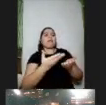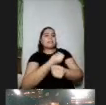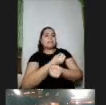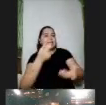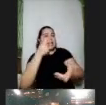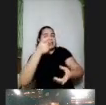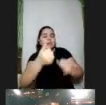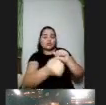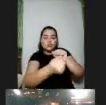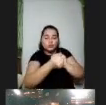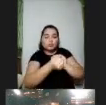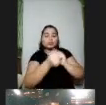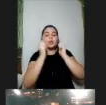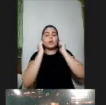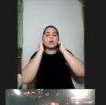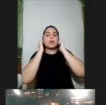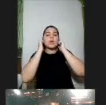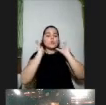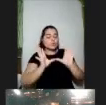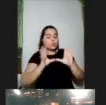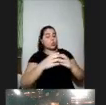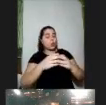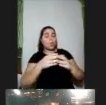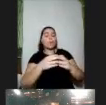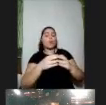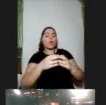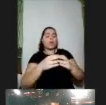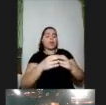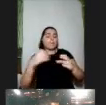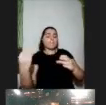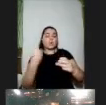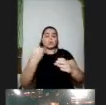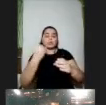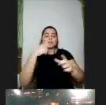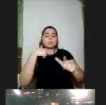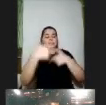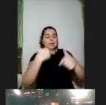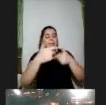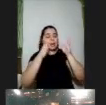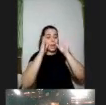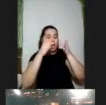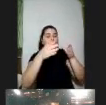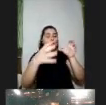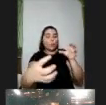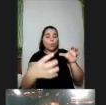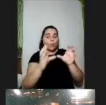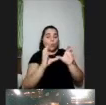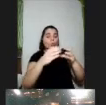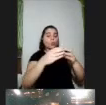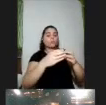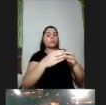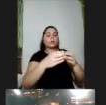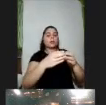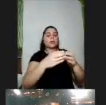interesses ali de como grupo é importante para trabalhar essa perspectiva do engajamento e